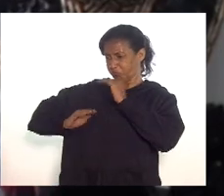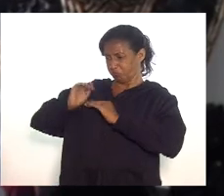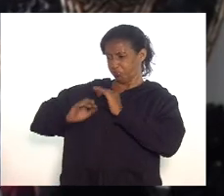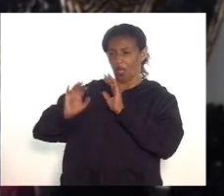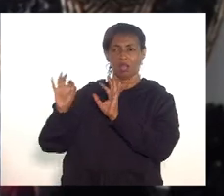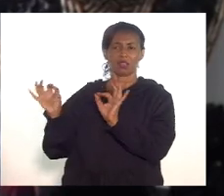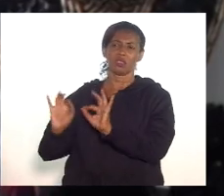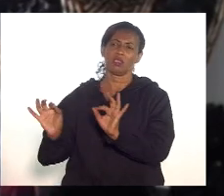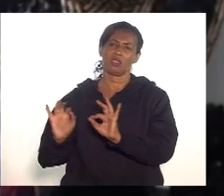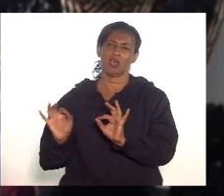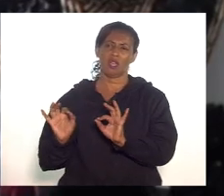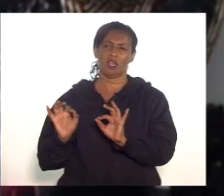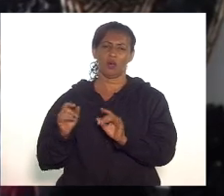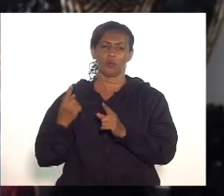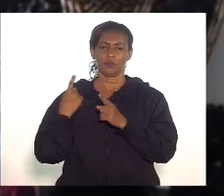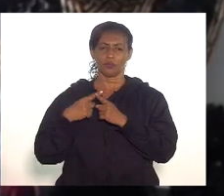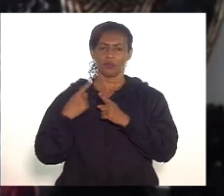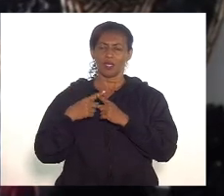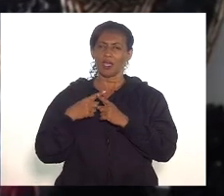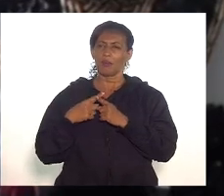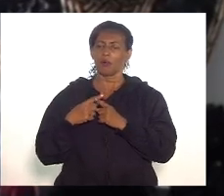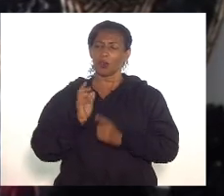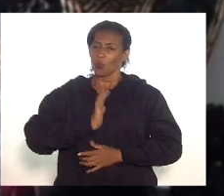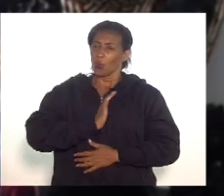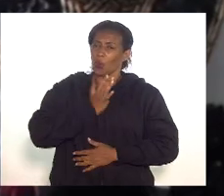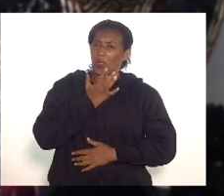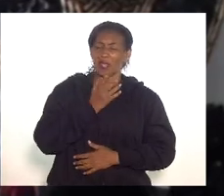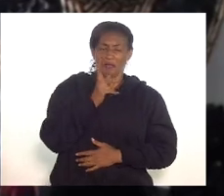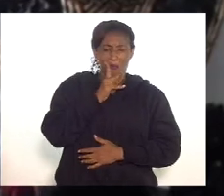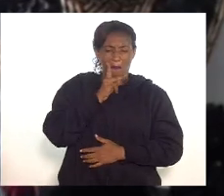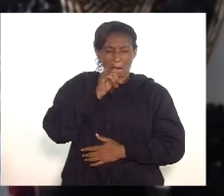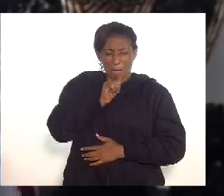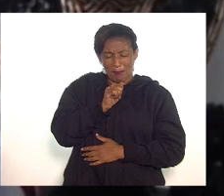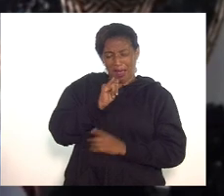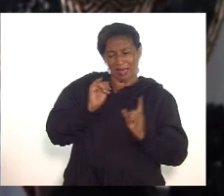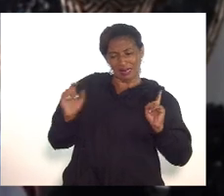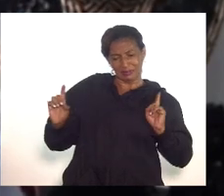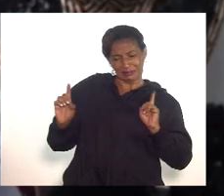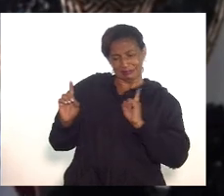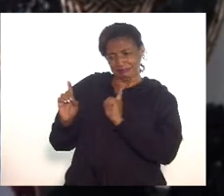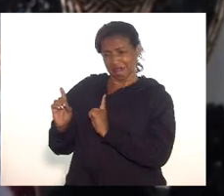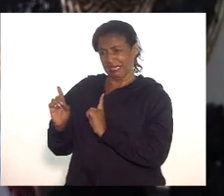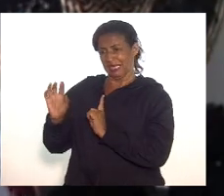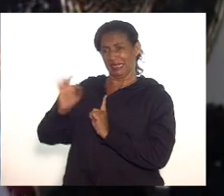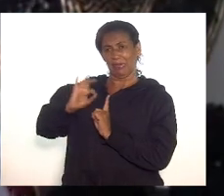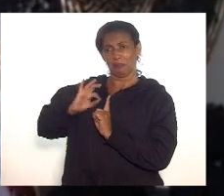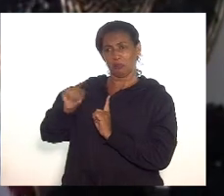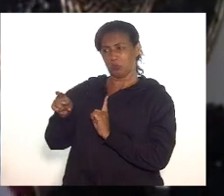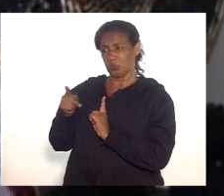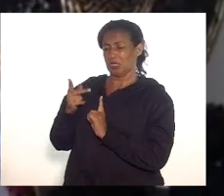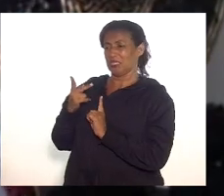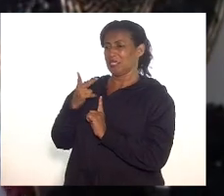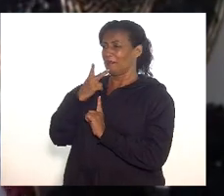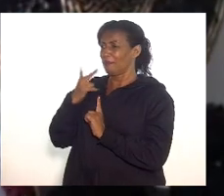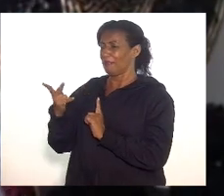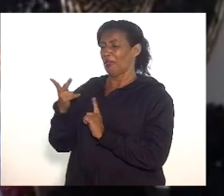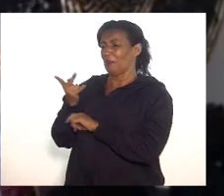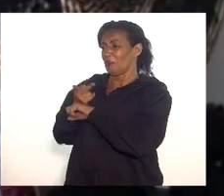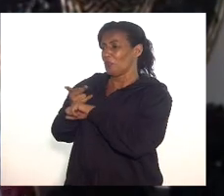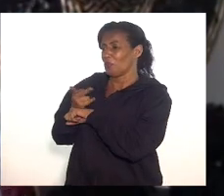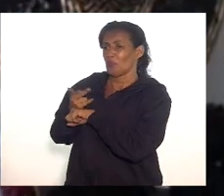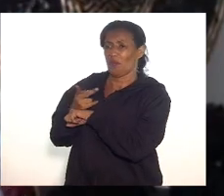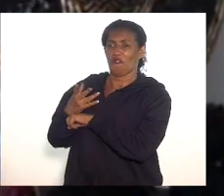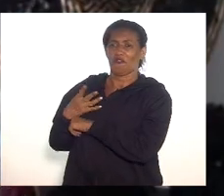mas porque para um pai é horrível ter que procurar um filho tendo que dar entrada numa delegacia de homicídio. isso também tem a ver